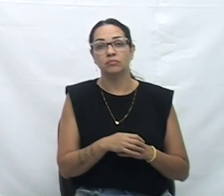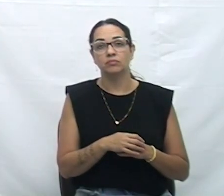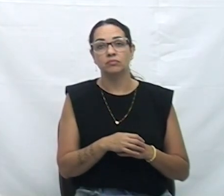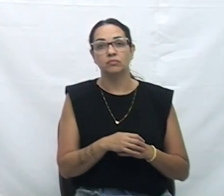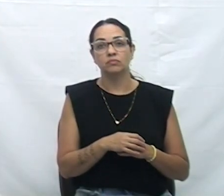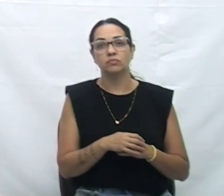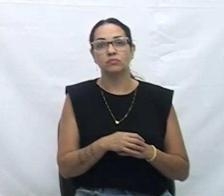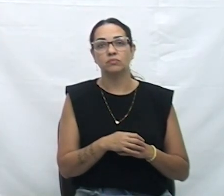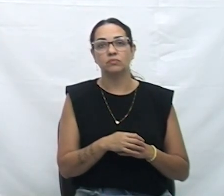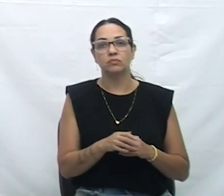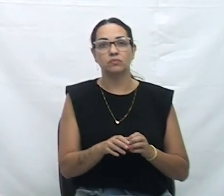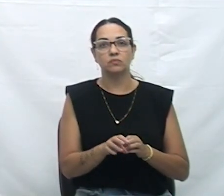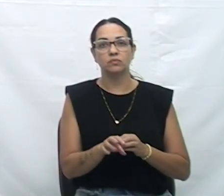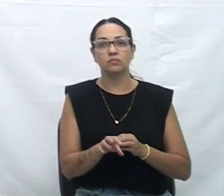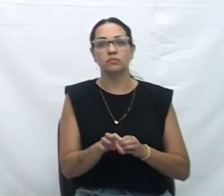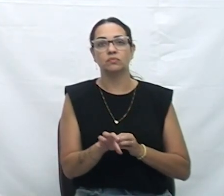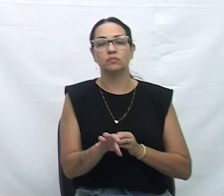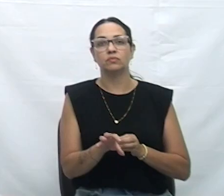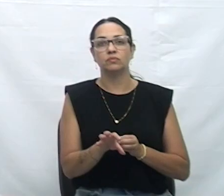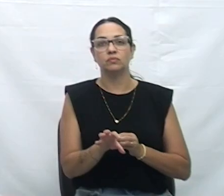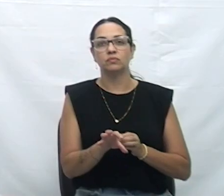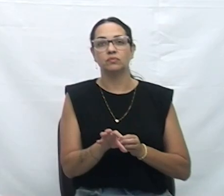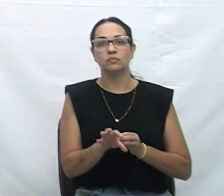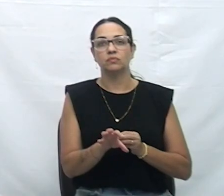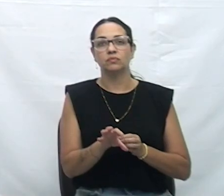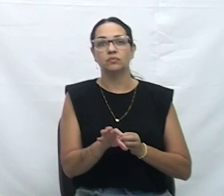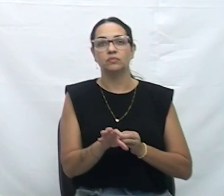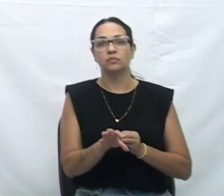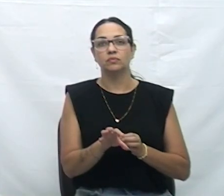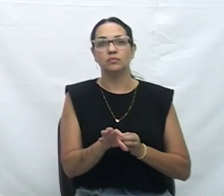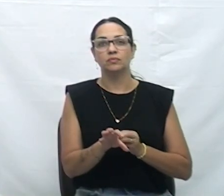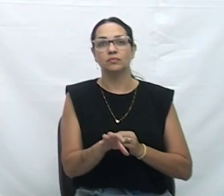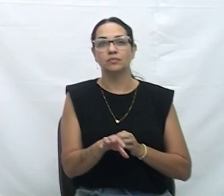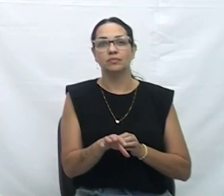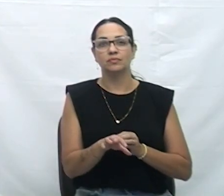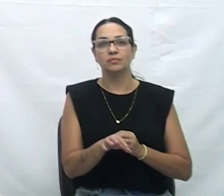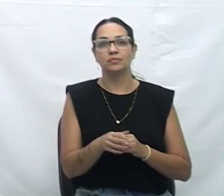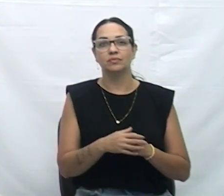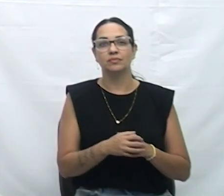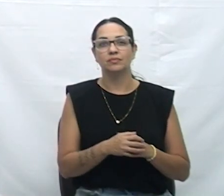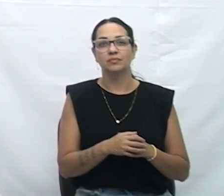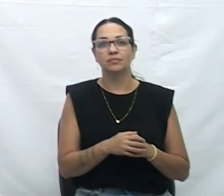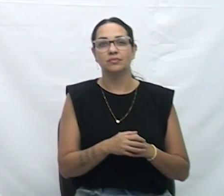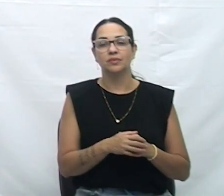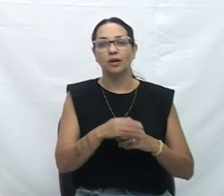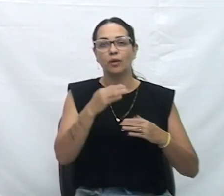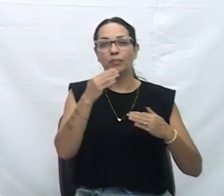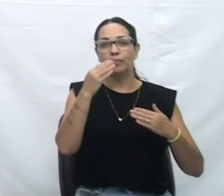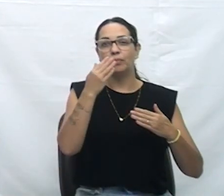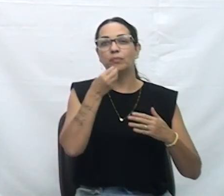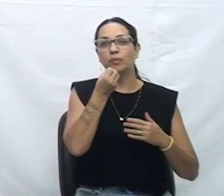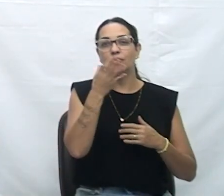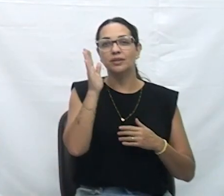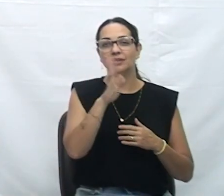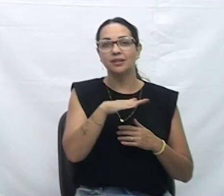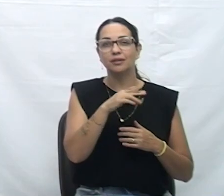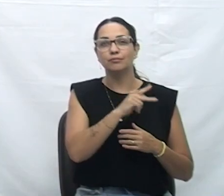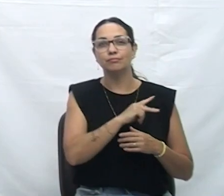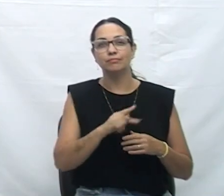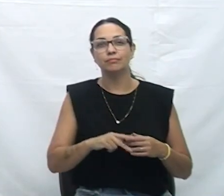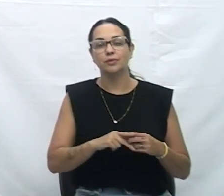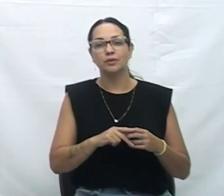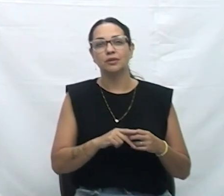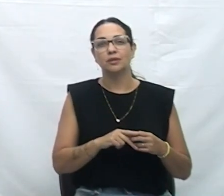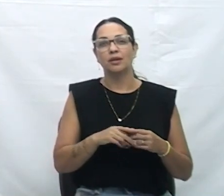Luiz é nome de Gordinho, presidente. Nem me disse que eu sou Luiz. Alexandre é bom. Boa tarde, senhor presidente. Colegas